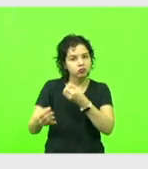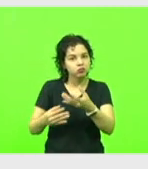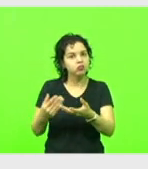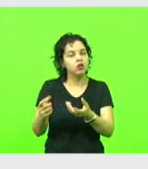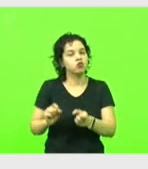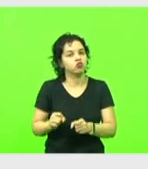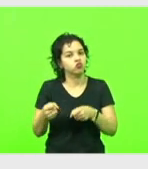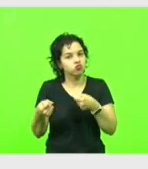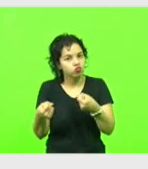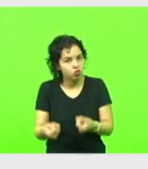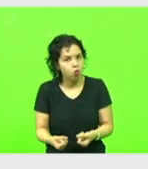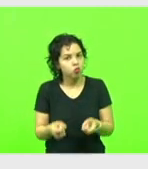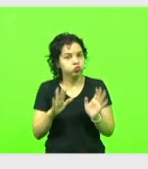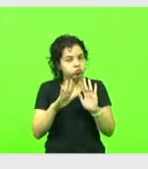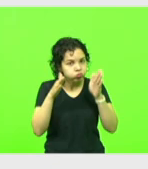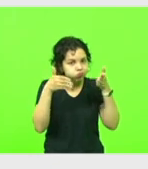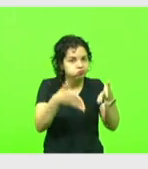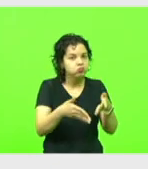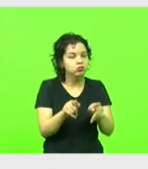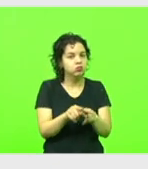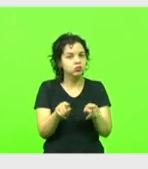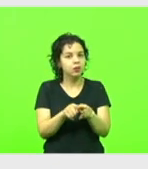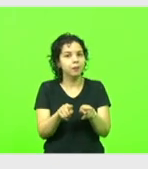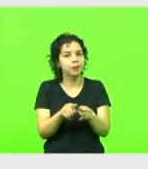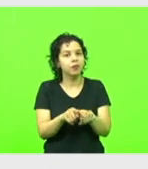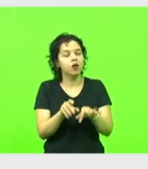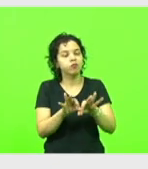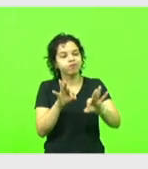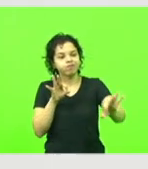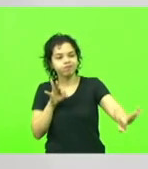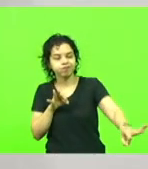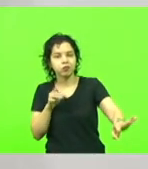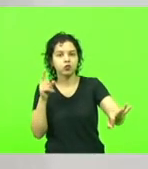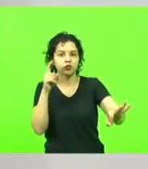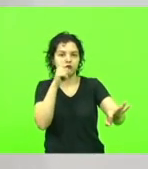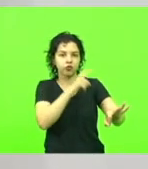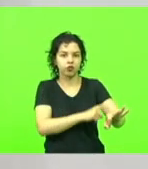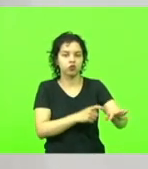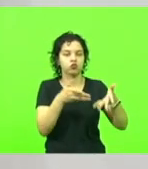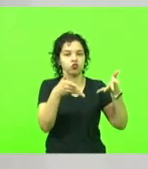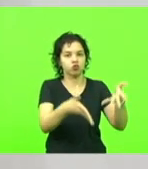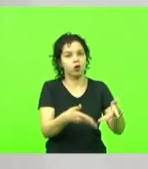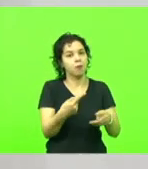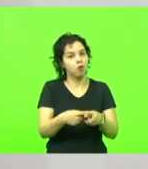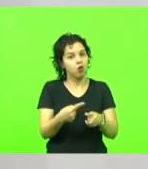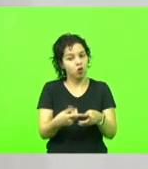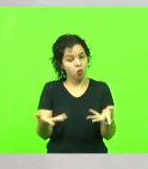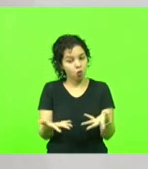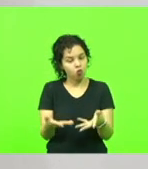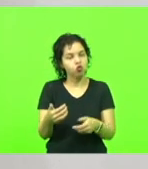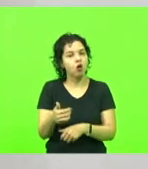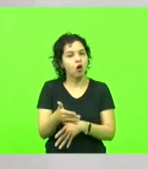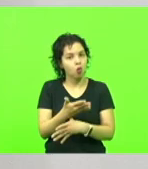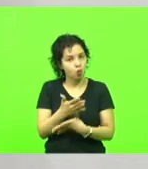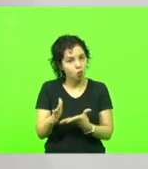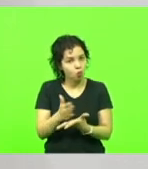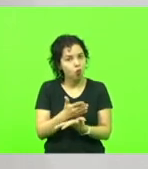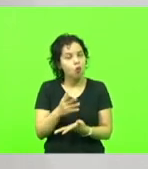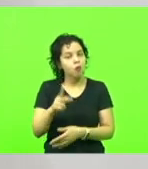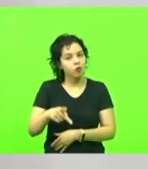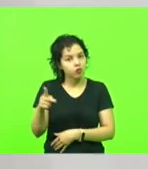exclusiva e difícil acesso, já que tem professores que hoje utilizam seu carro combustível,